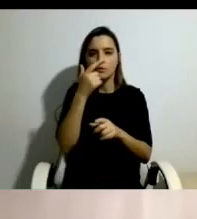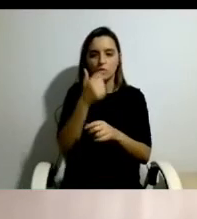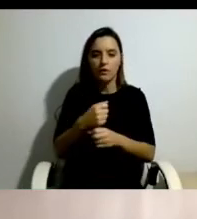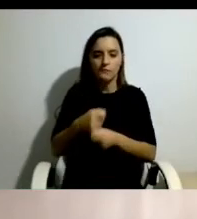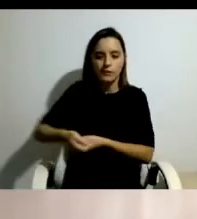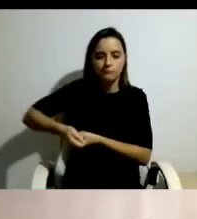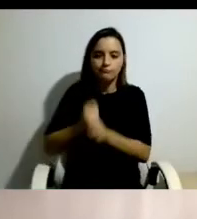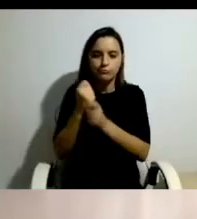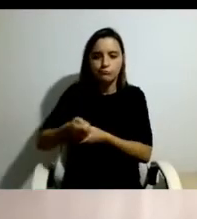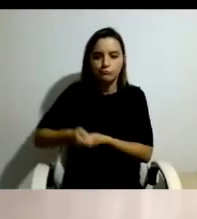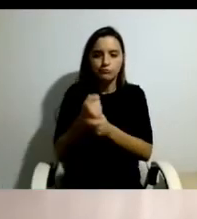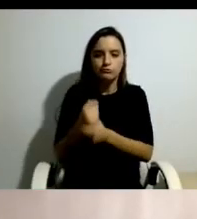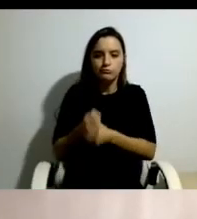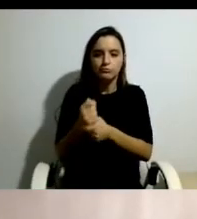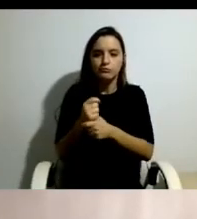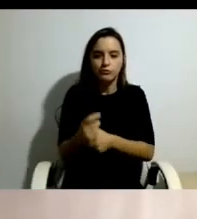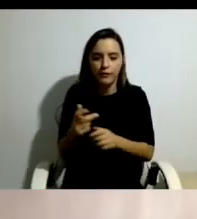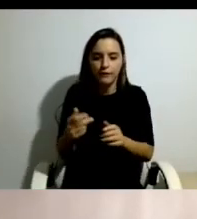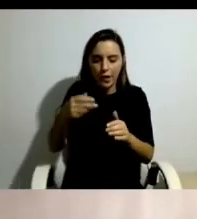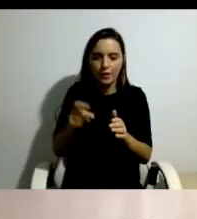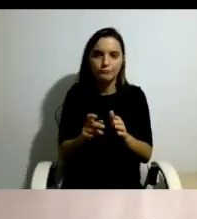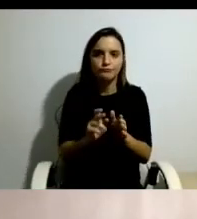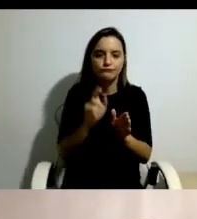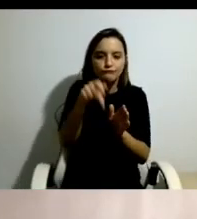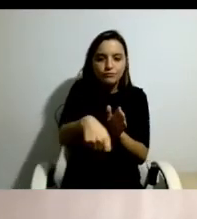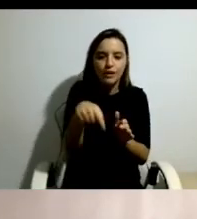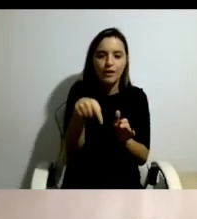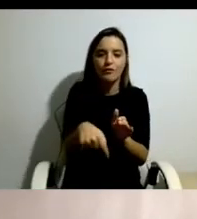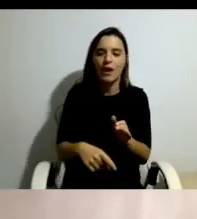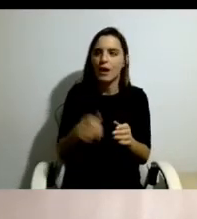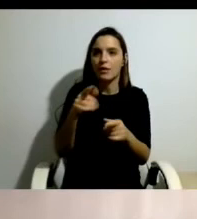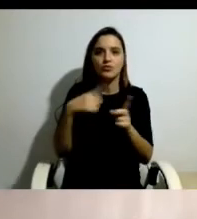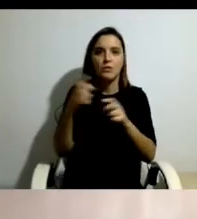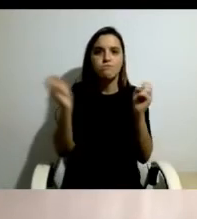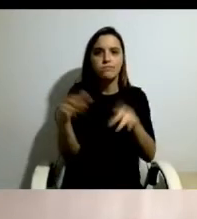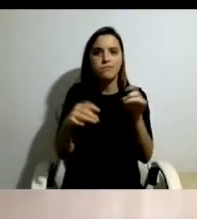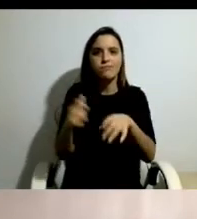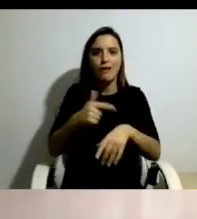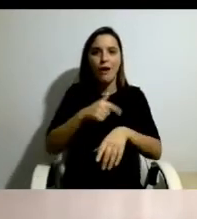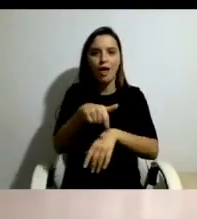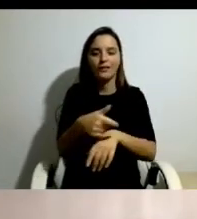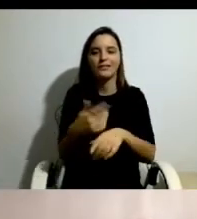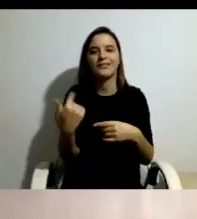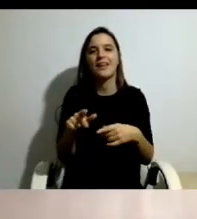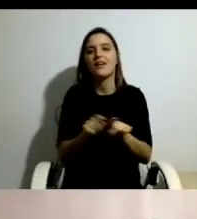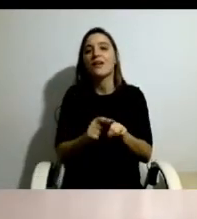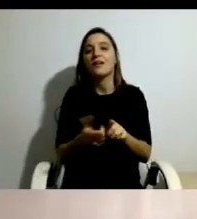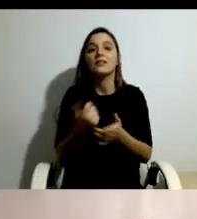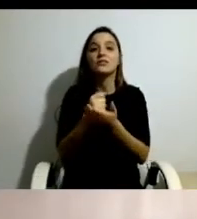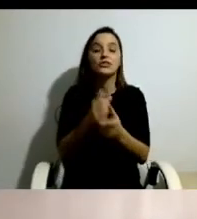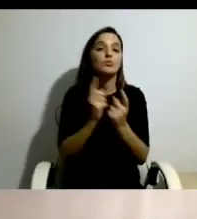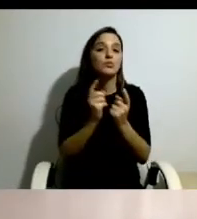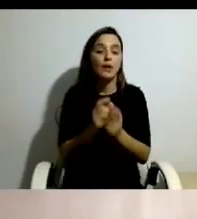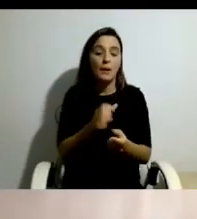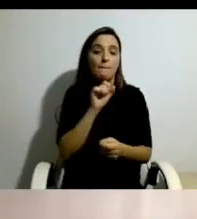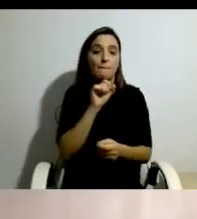haja bombardeamentos toda a hora. Ter assistência pessoal, e o entrevistador pergunta, ter assistência pessoal permitiu-te criar esse